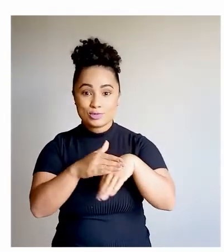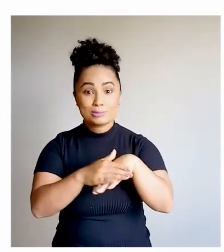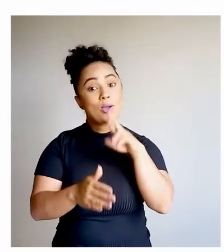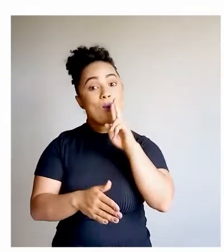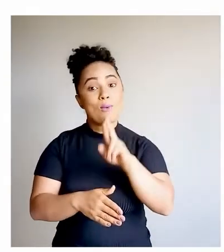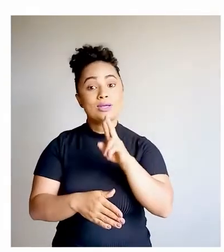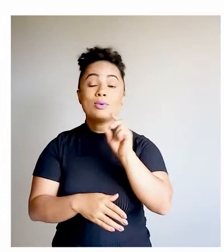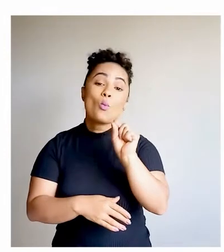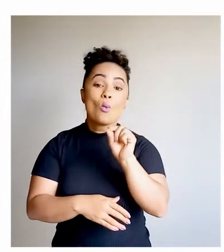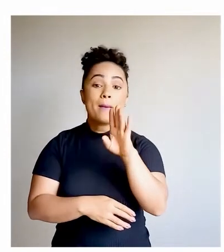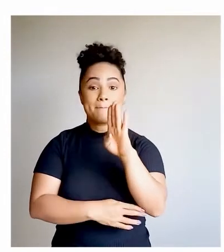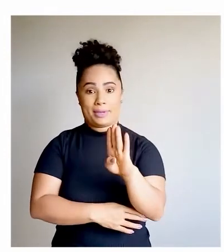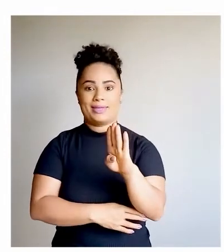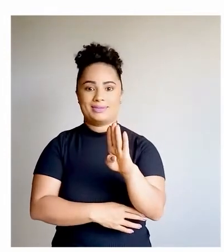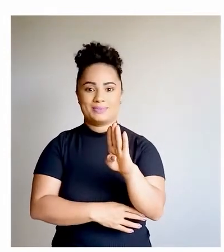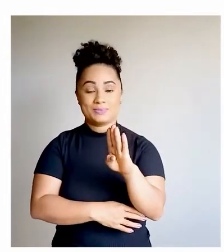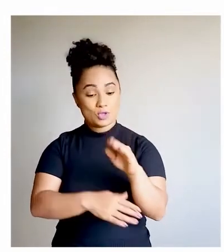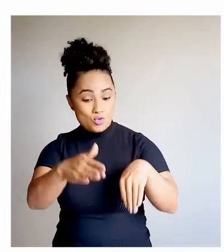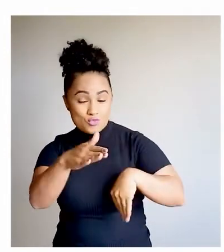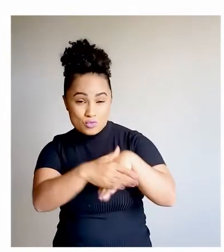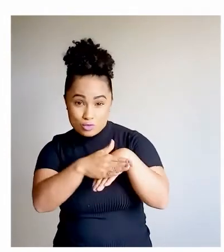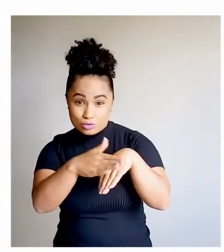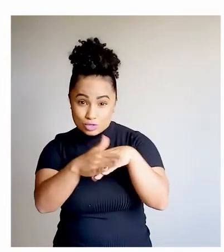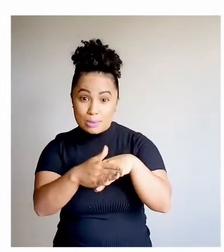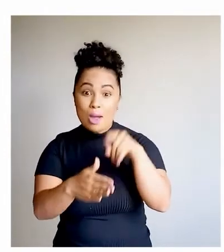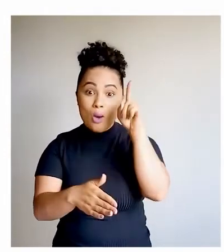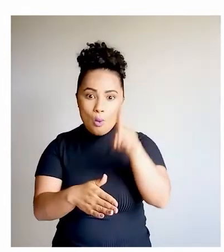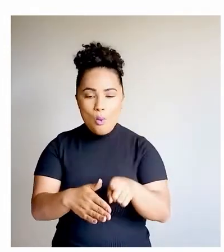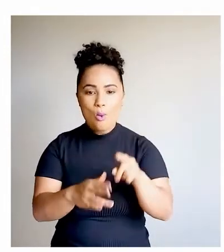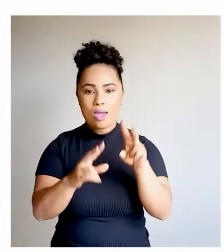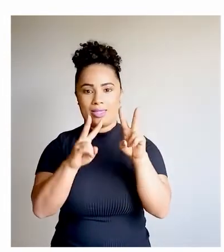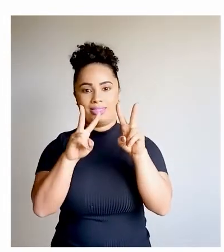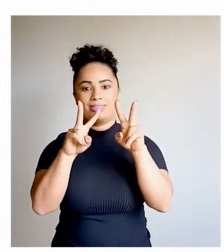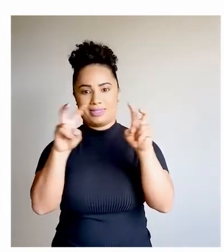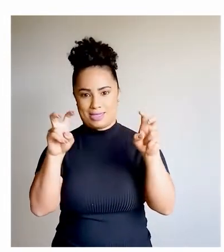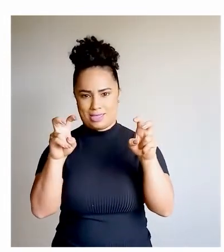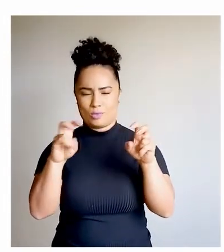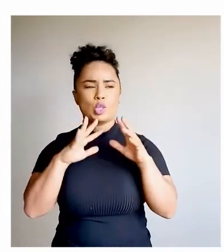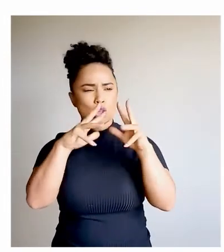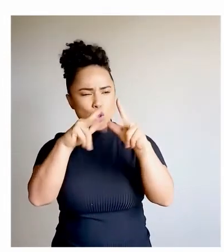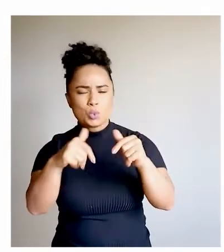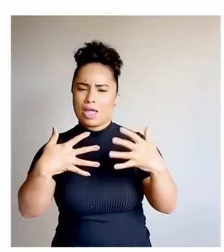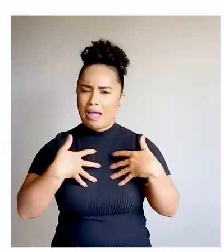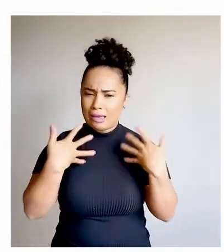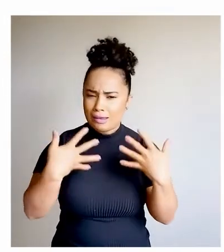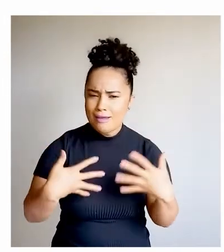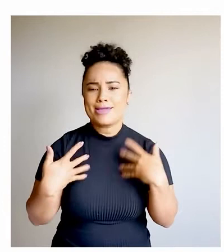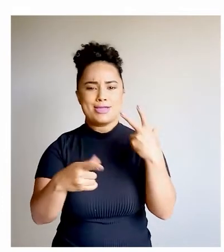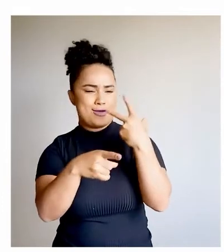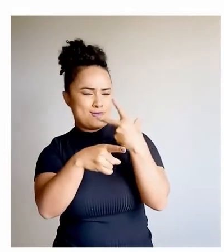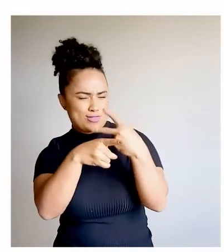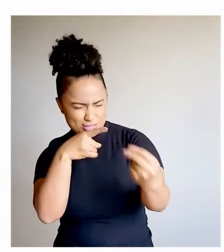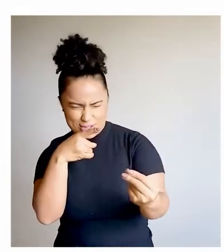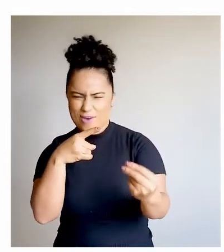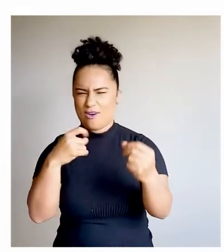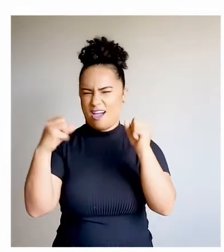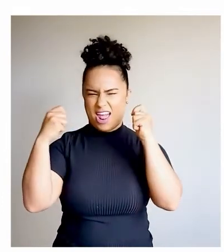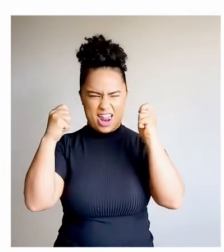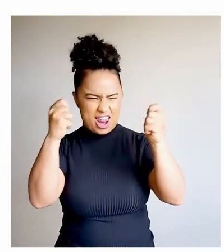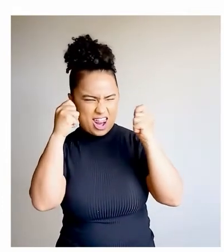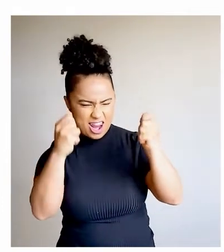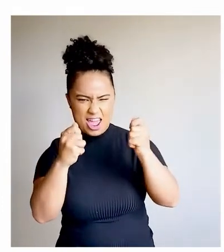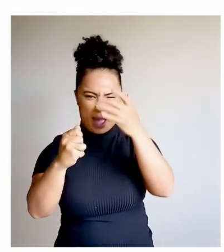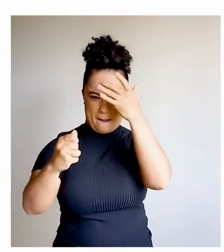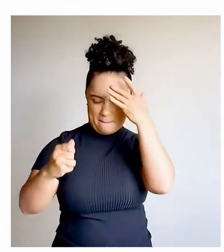letra B, o futebol, é o tema. Tudo que está falando lá tem alegria, tem vitória, tem torcida, tem